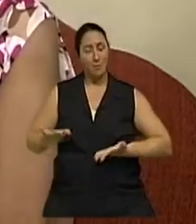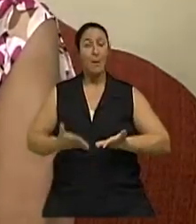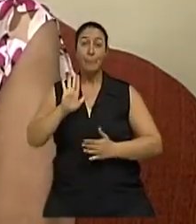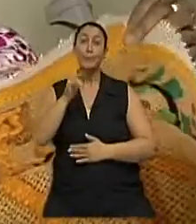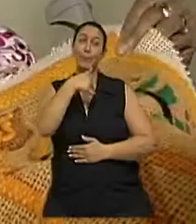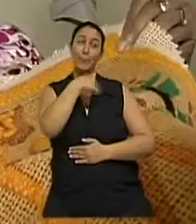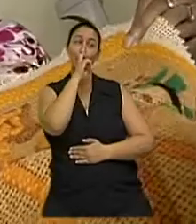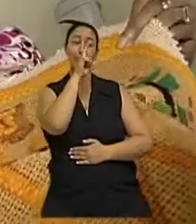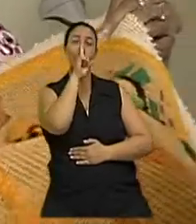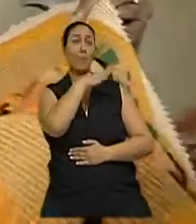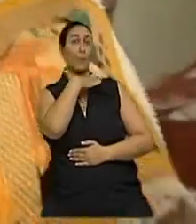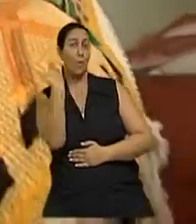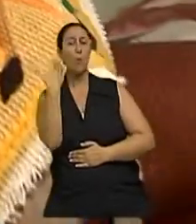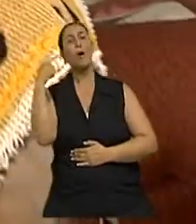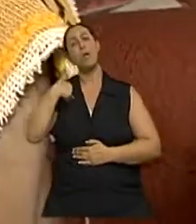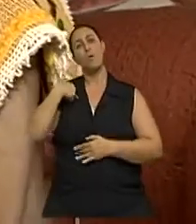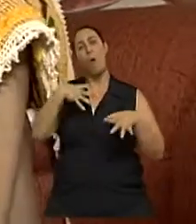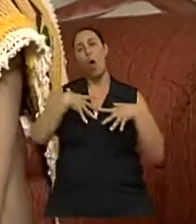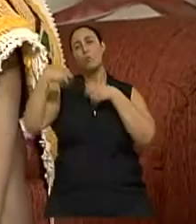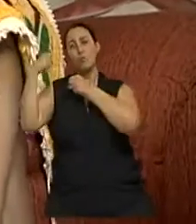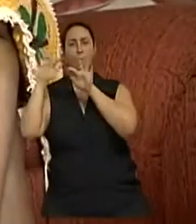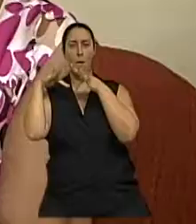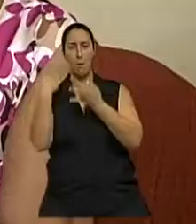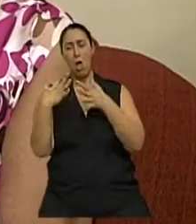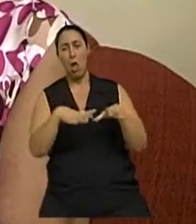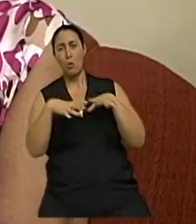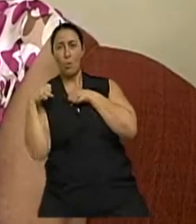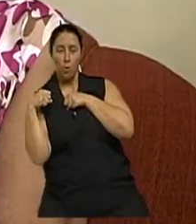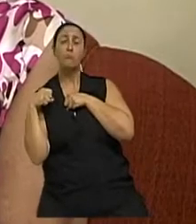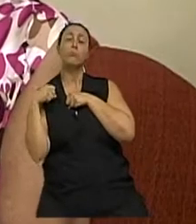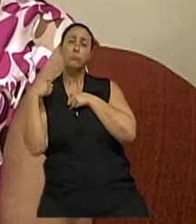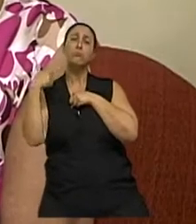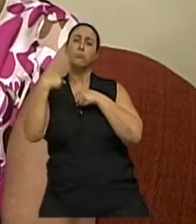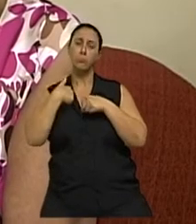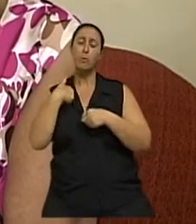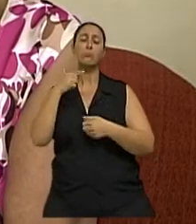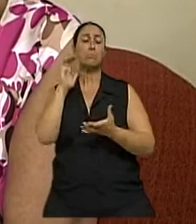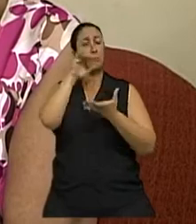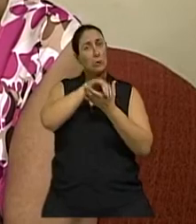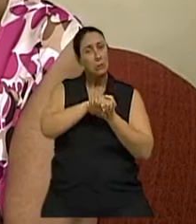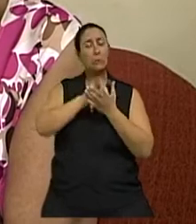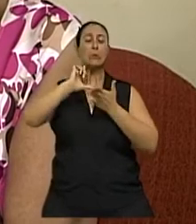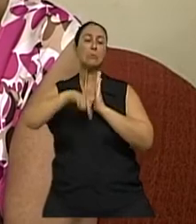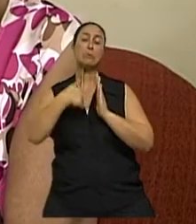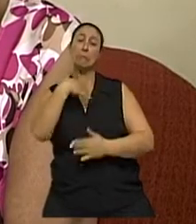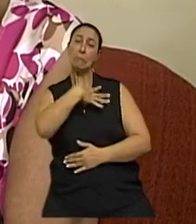pais muito cedo. Aqui eu perdi meu marido, né? Minha filha já tinha casado. E como